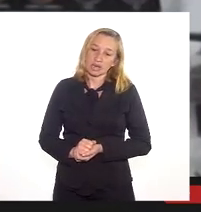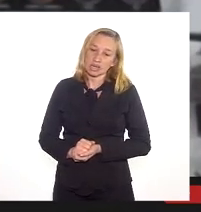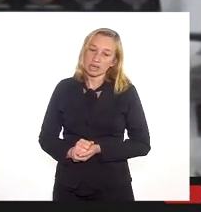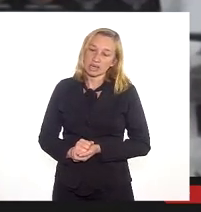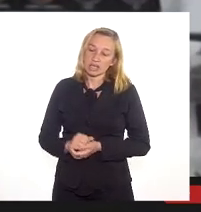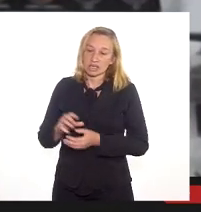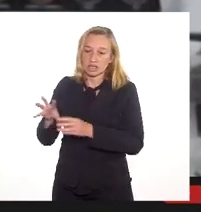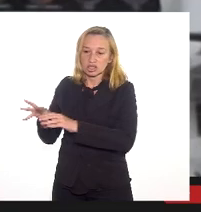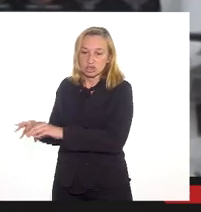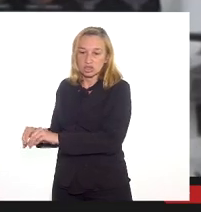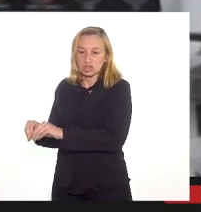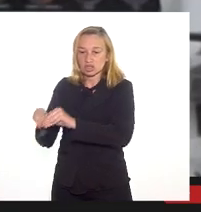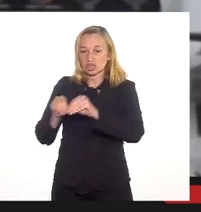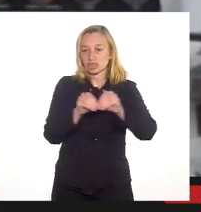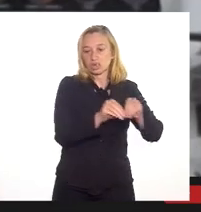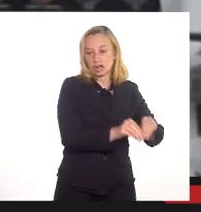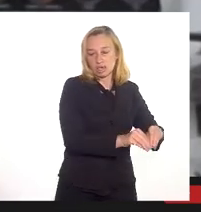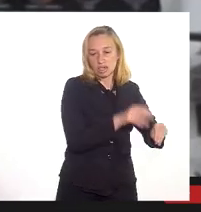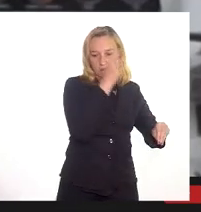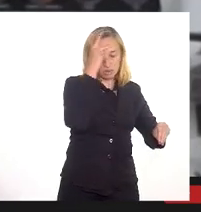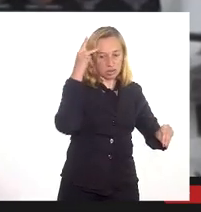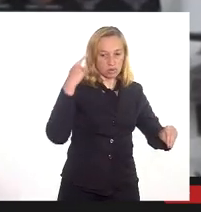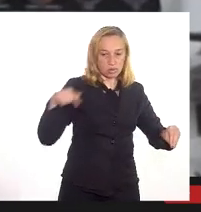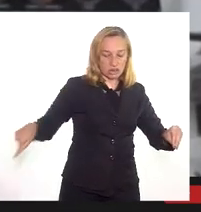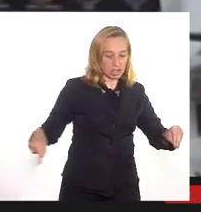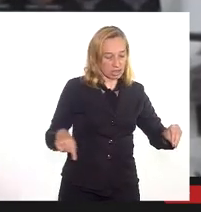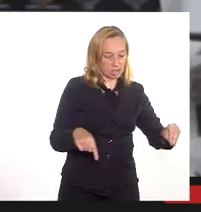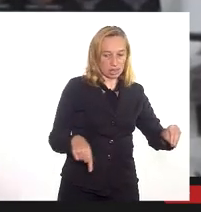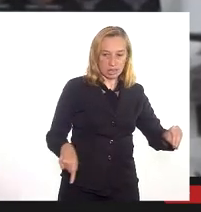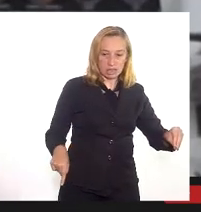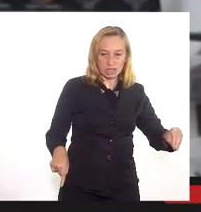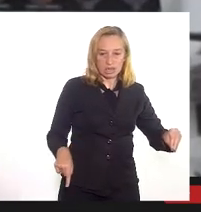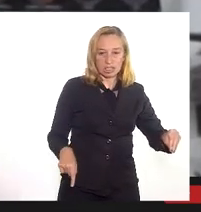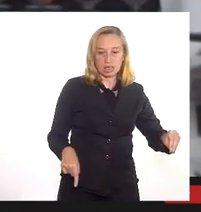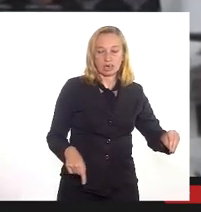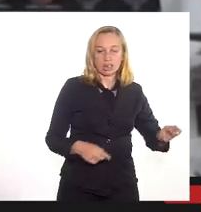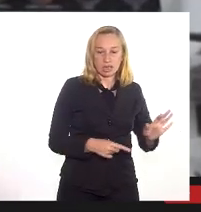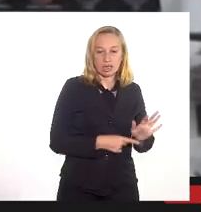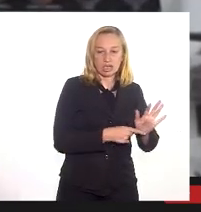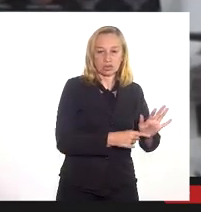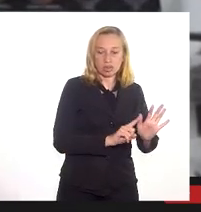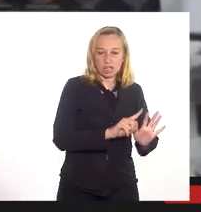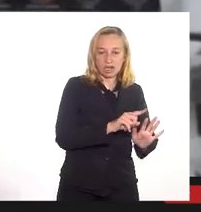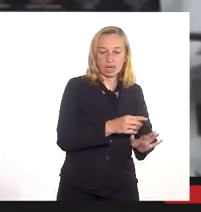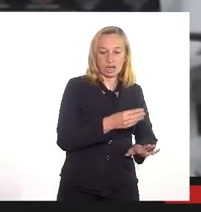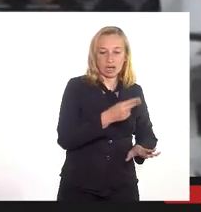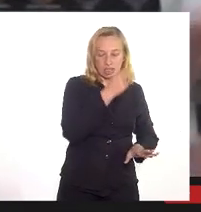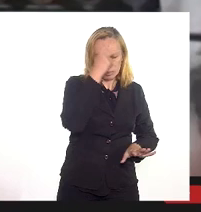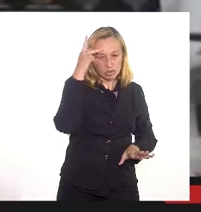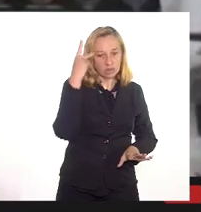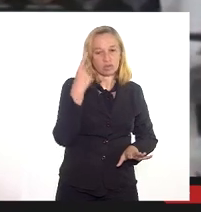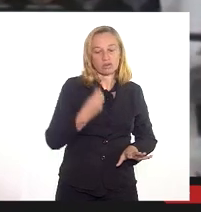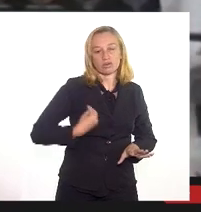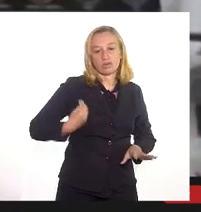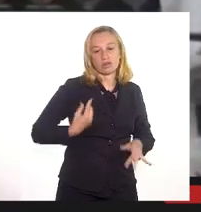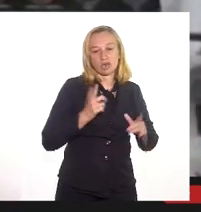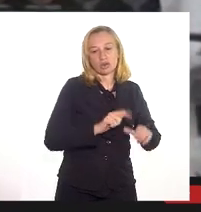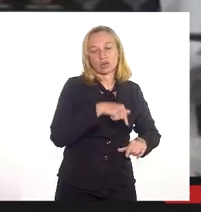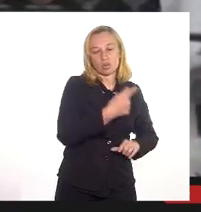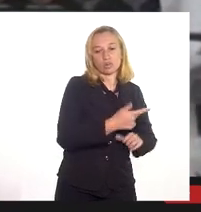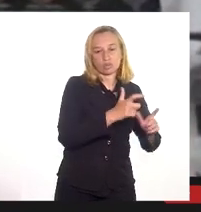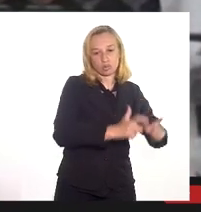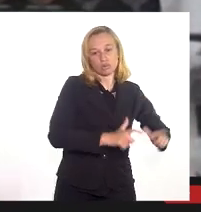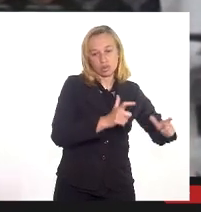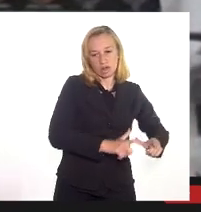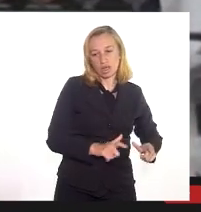de uma forma bem consciente, para que a gente consiga realmente aí atender a todos os interesses e garantir que aquele entorno